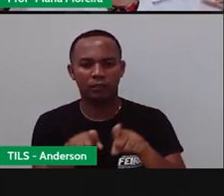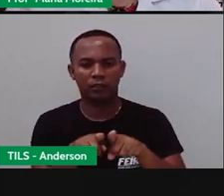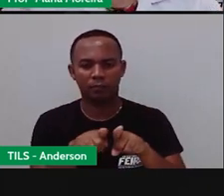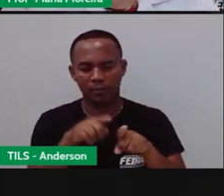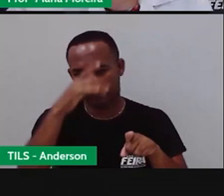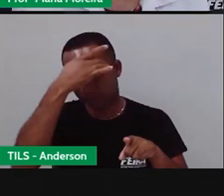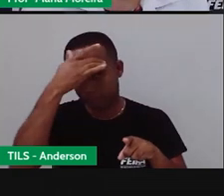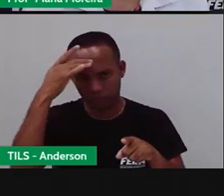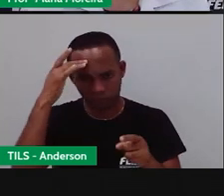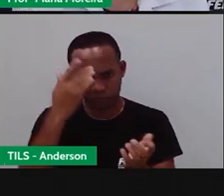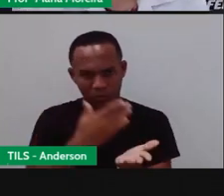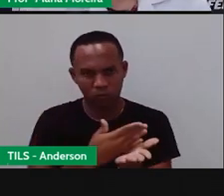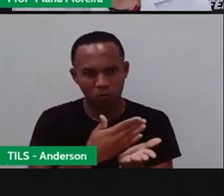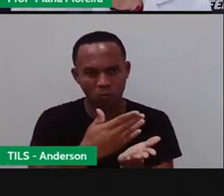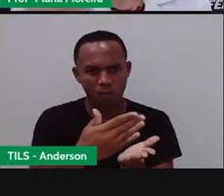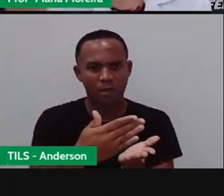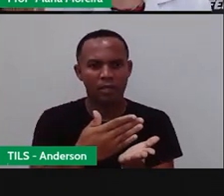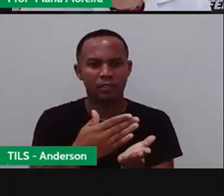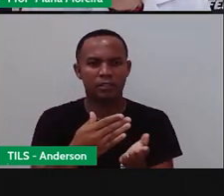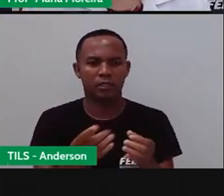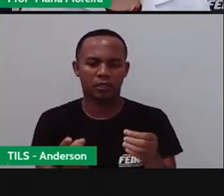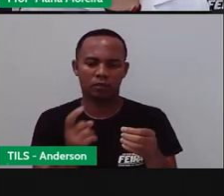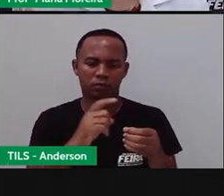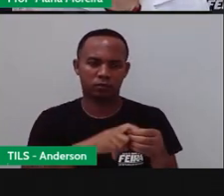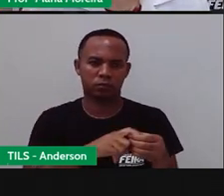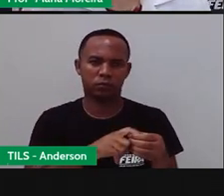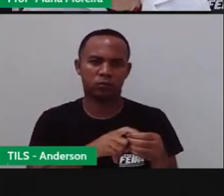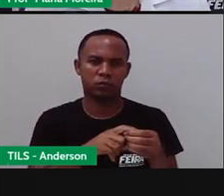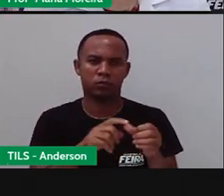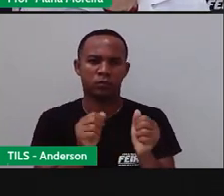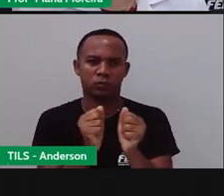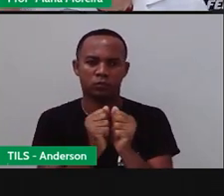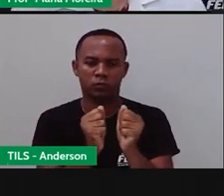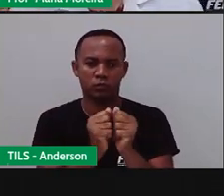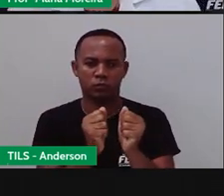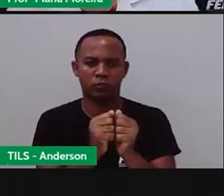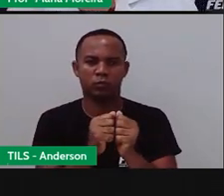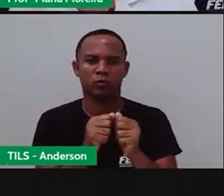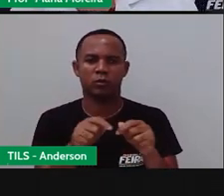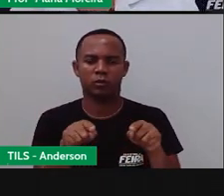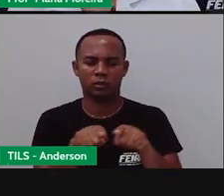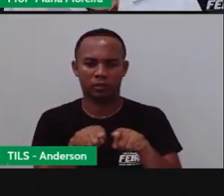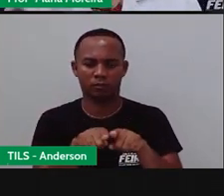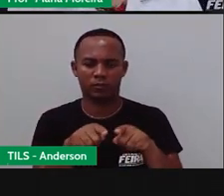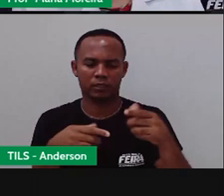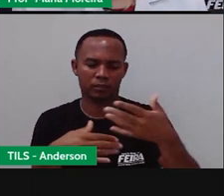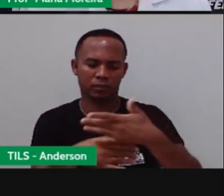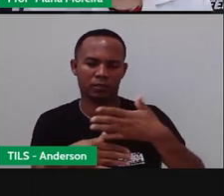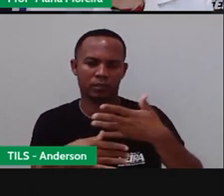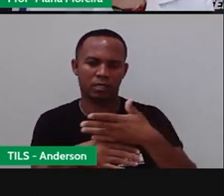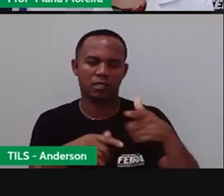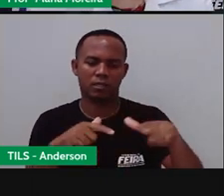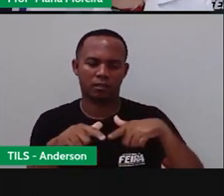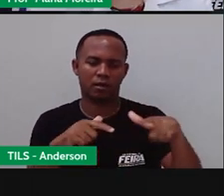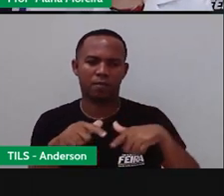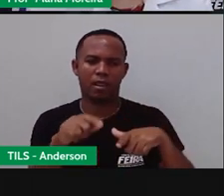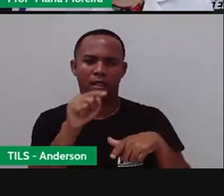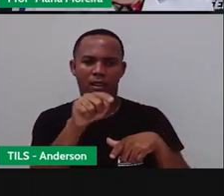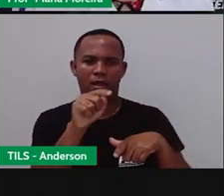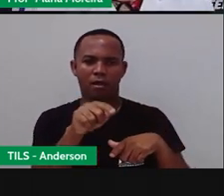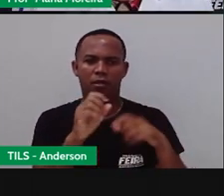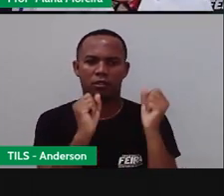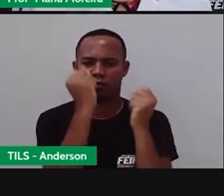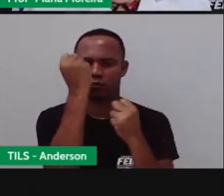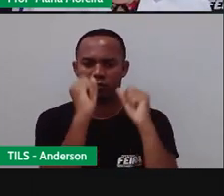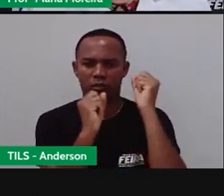pessoas começam a sair da zona rural e irem para a cidade justamente para trabalhar, né? Nessas indústrias, né?